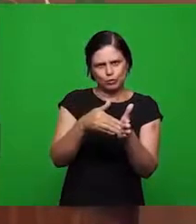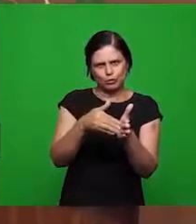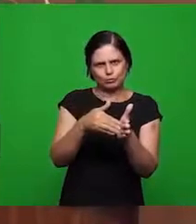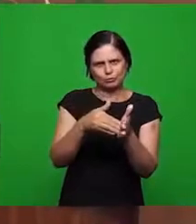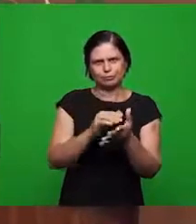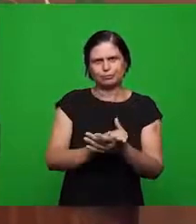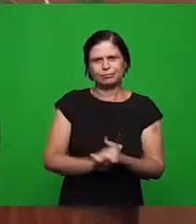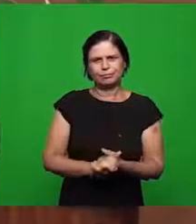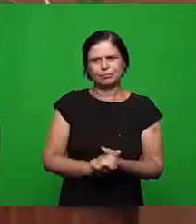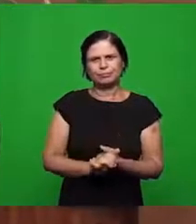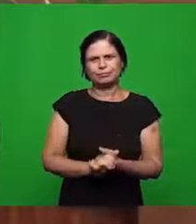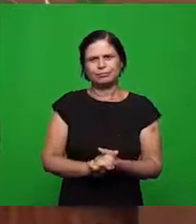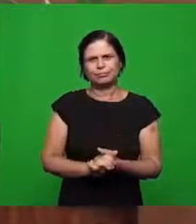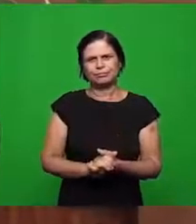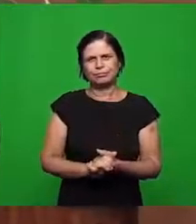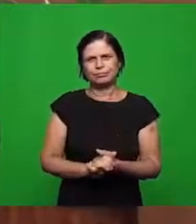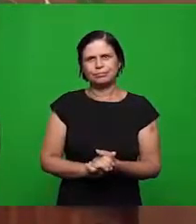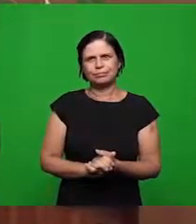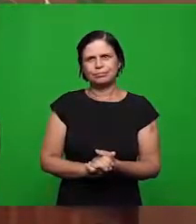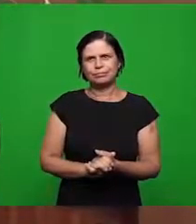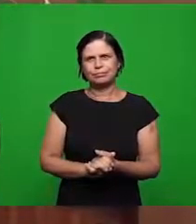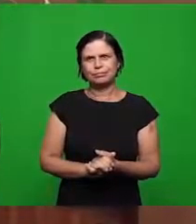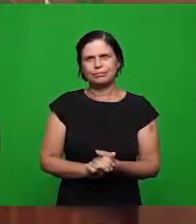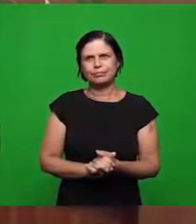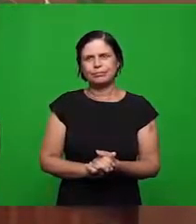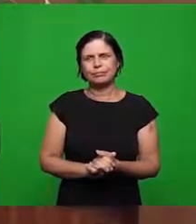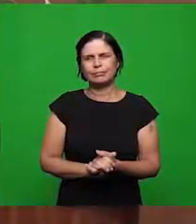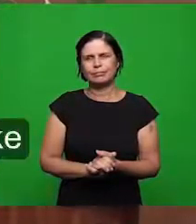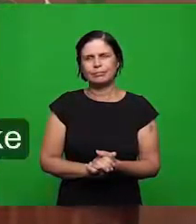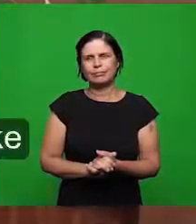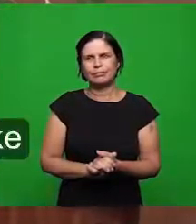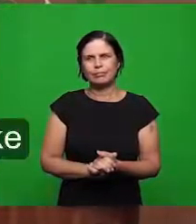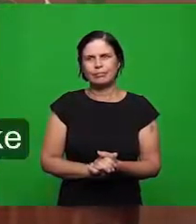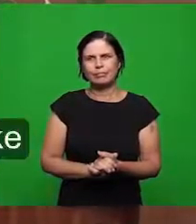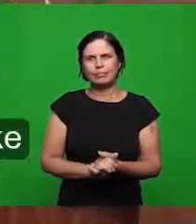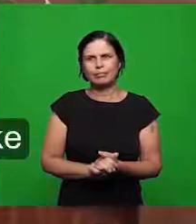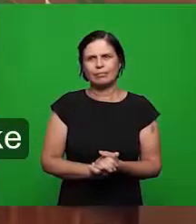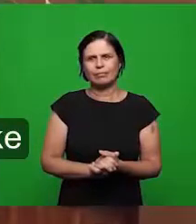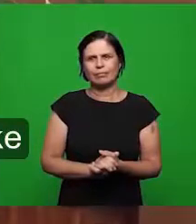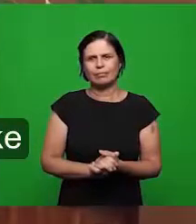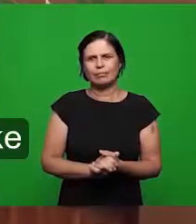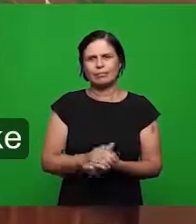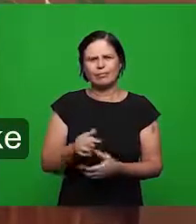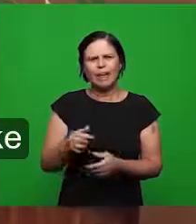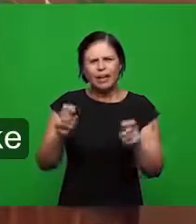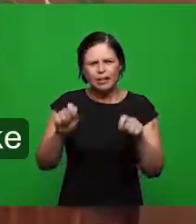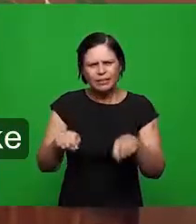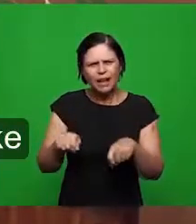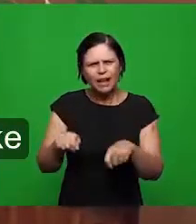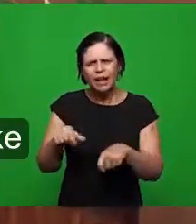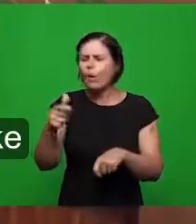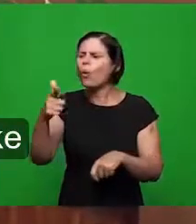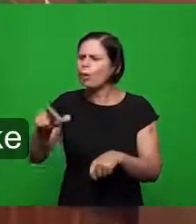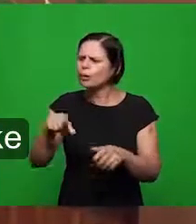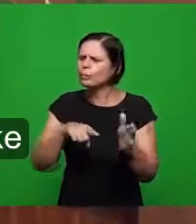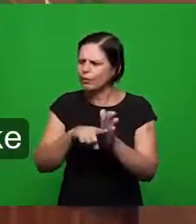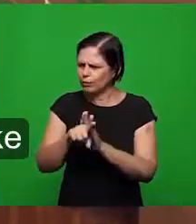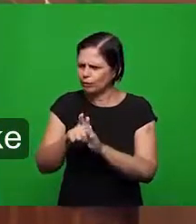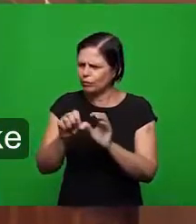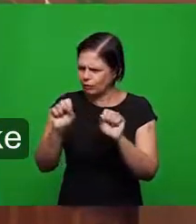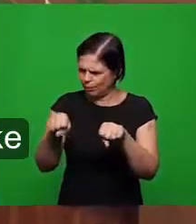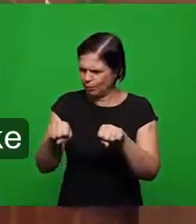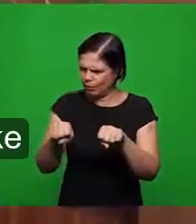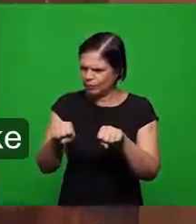gostaria de passar da oitava podemos passar a oitava eu pode colocar